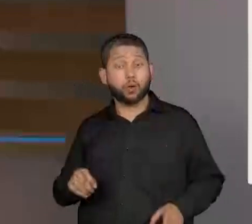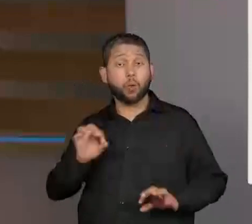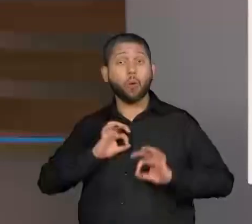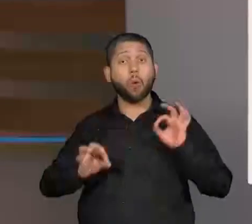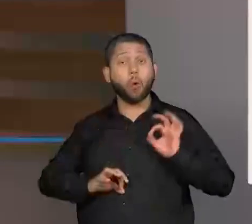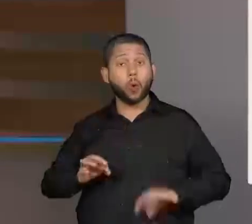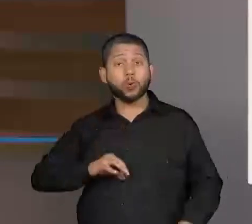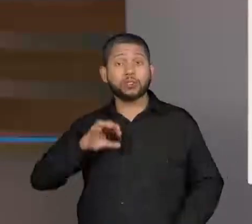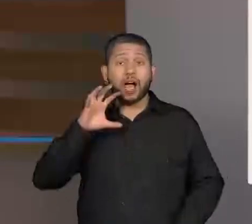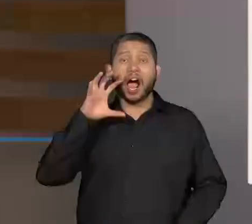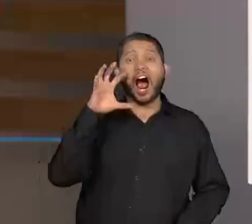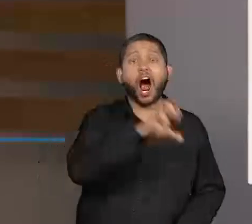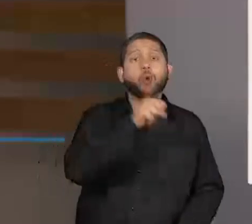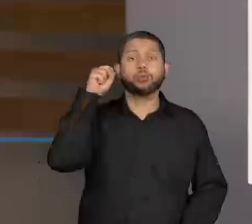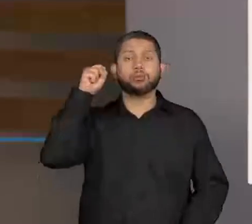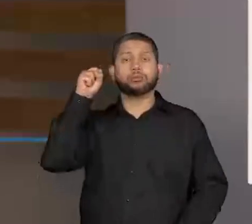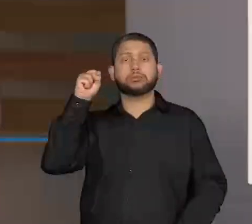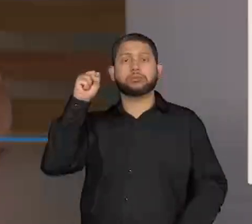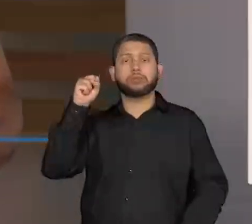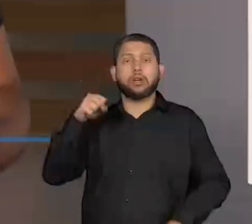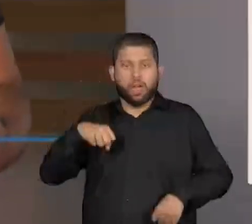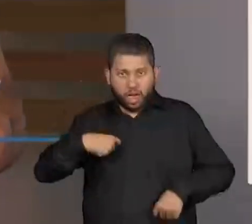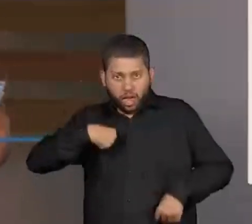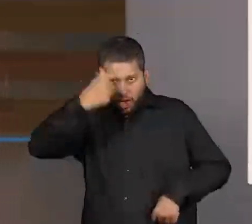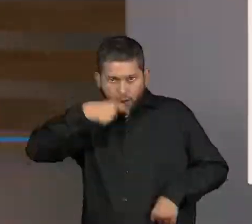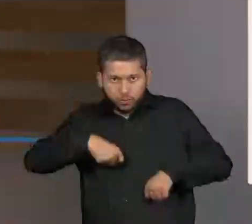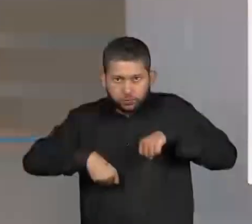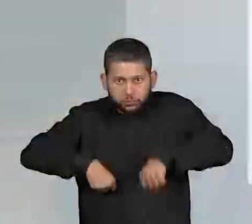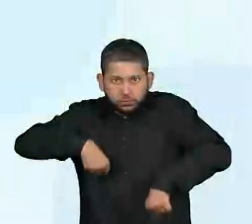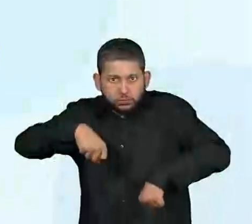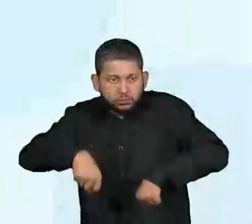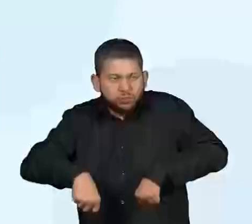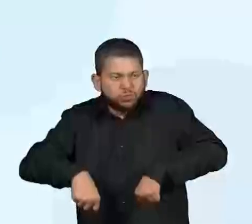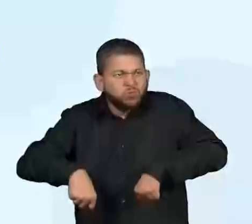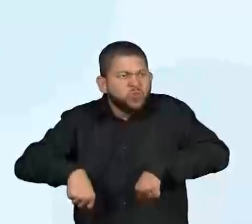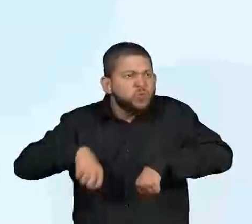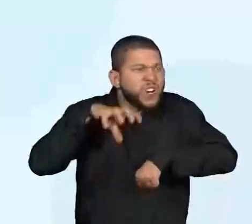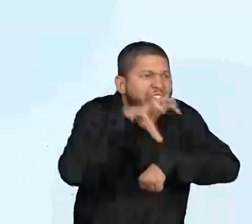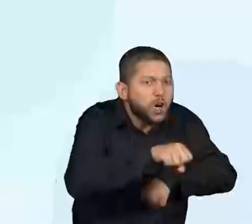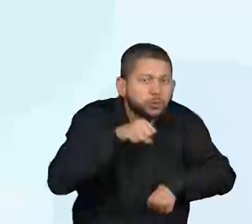personagens. Muito bem. Vamos continuar aqui a leitura. Na tela.